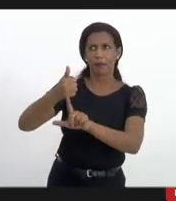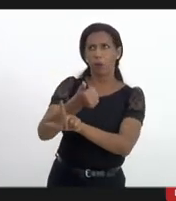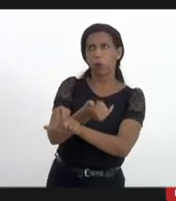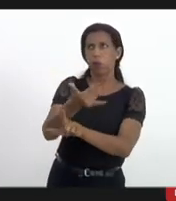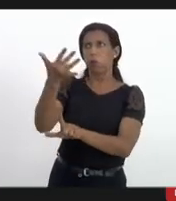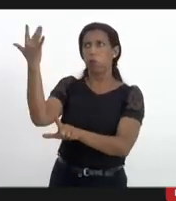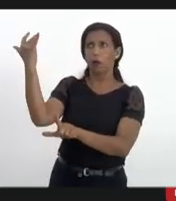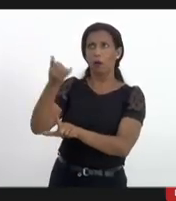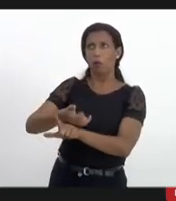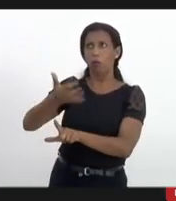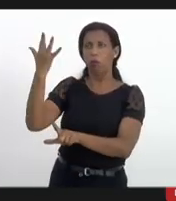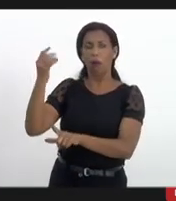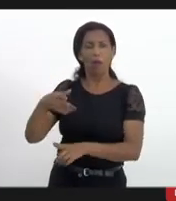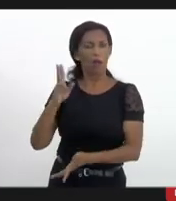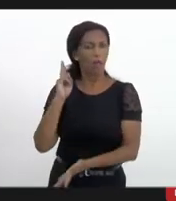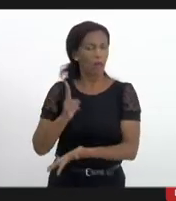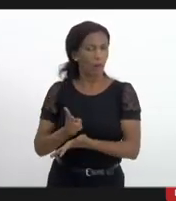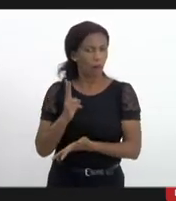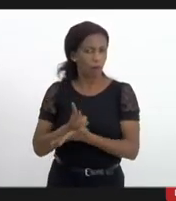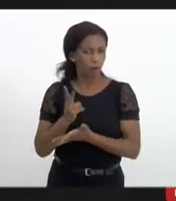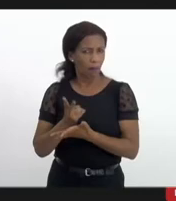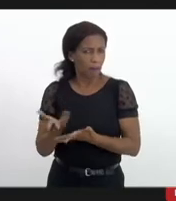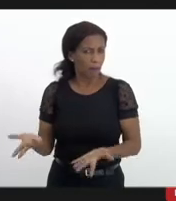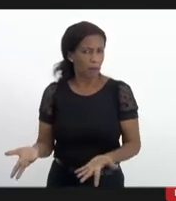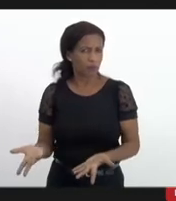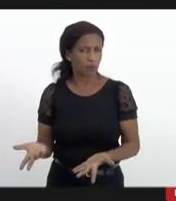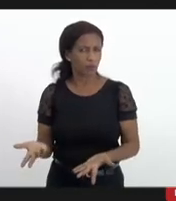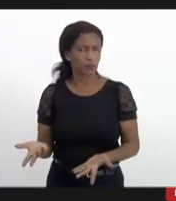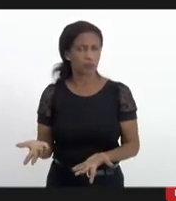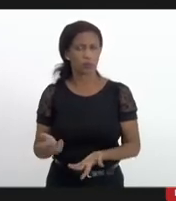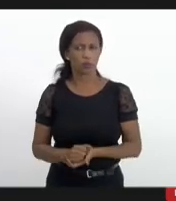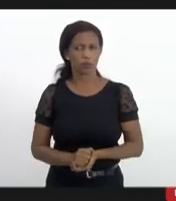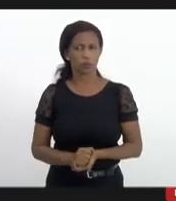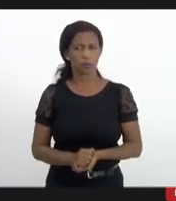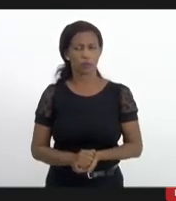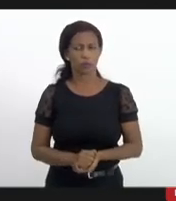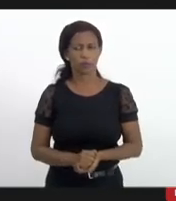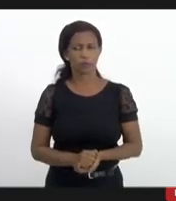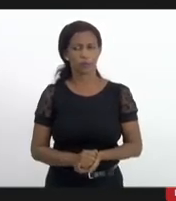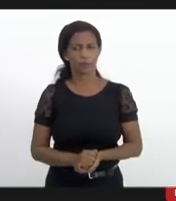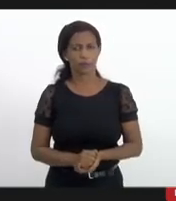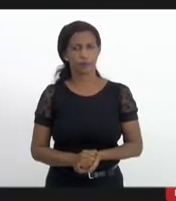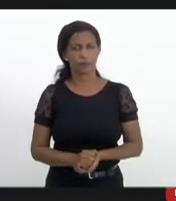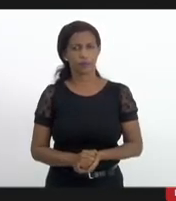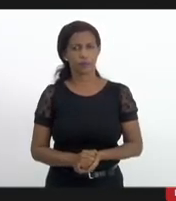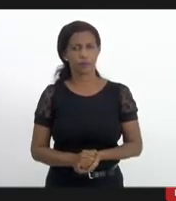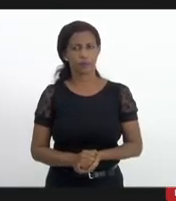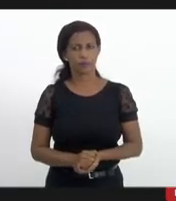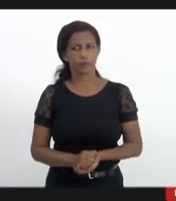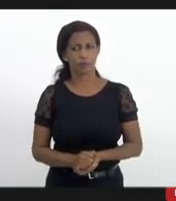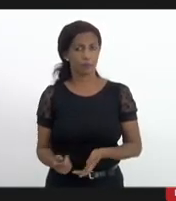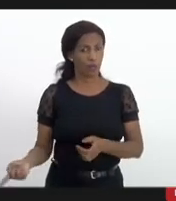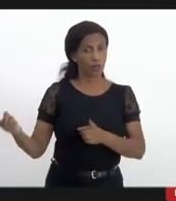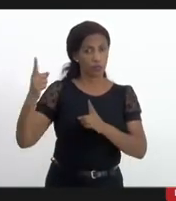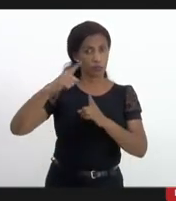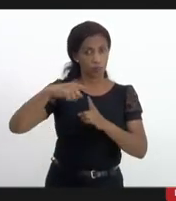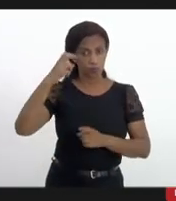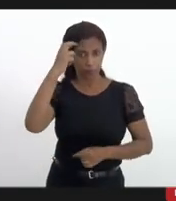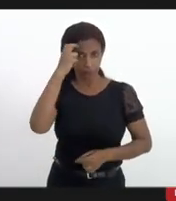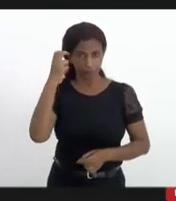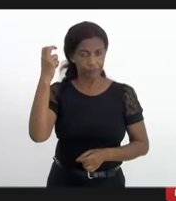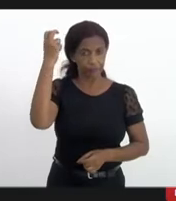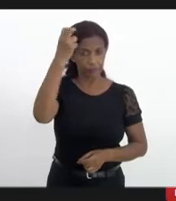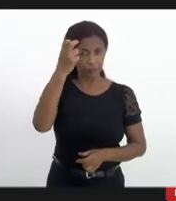é a mesma tipo é o mesmo tipo de de inteligência